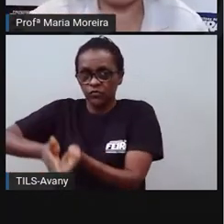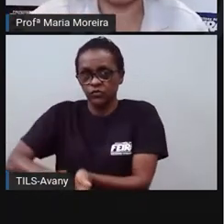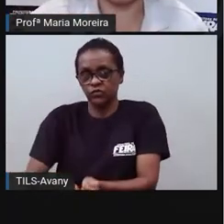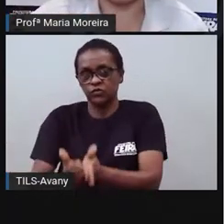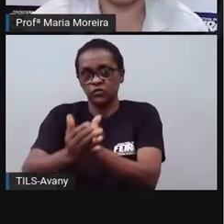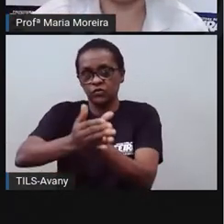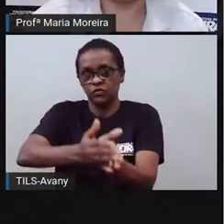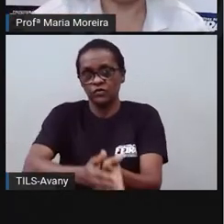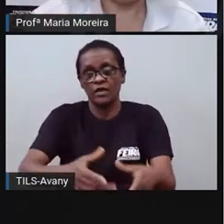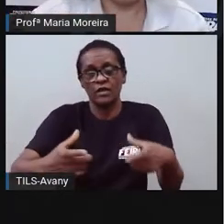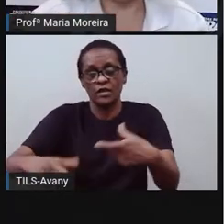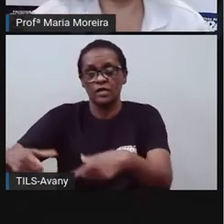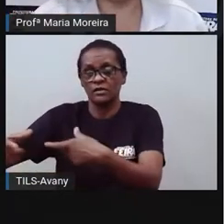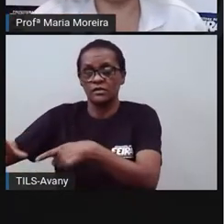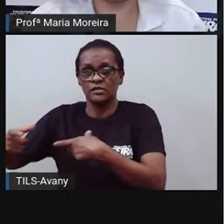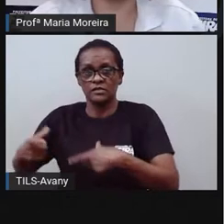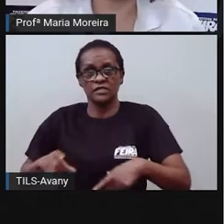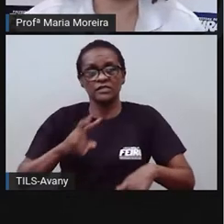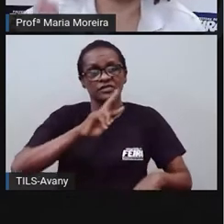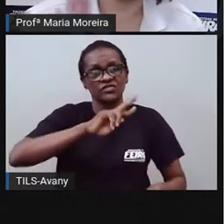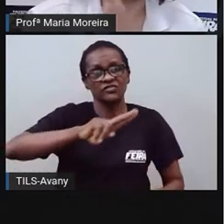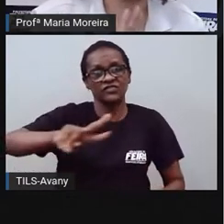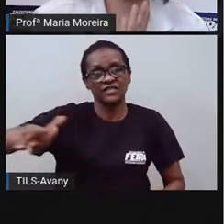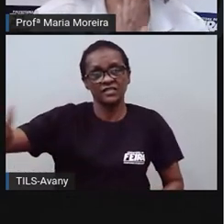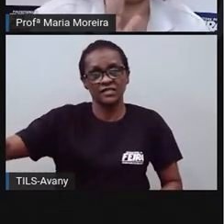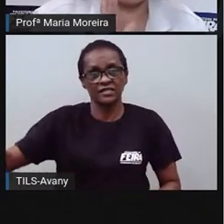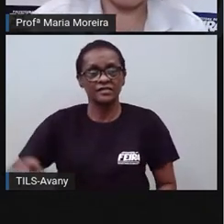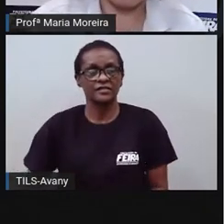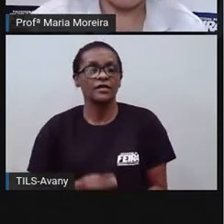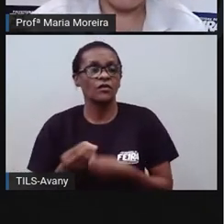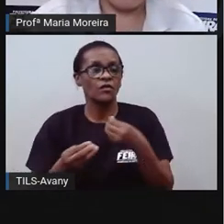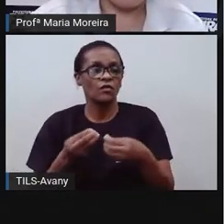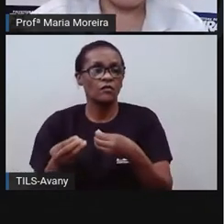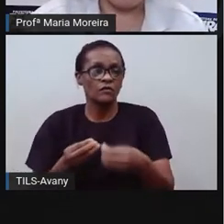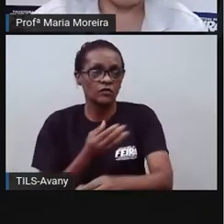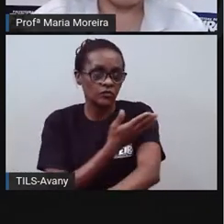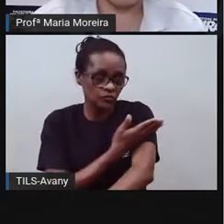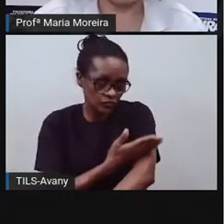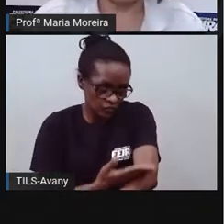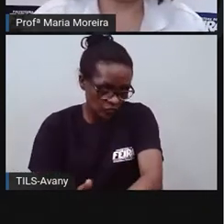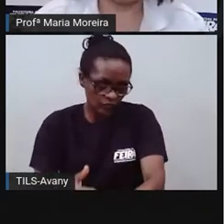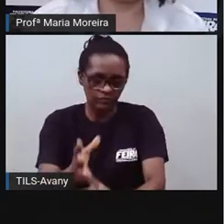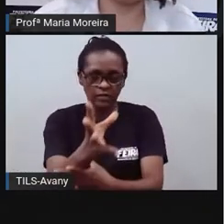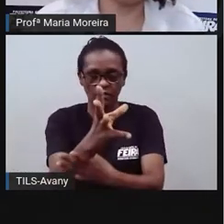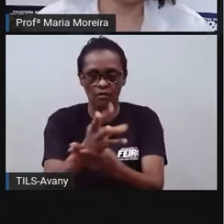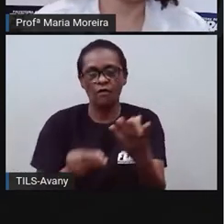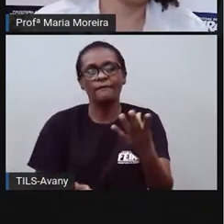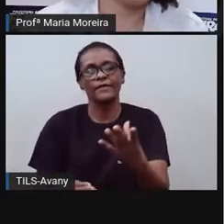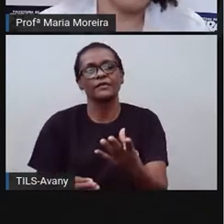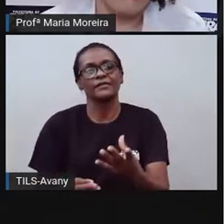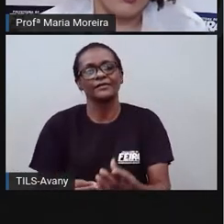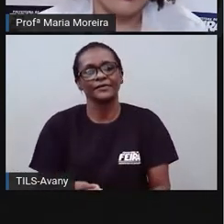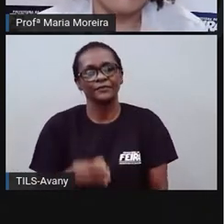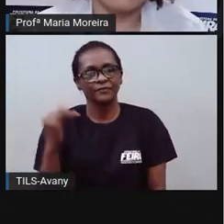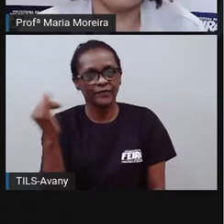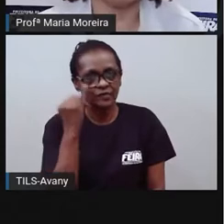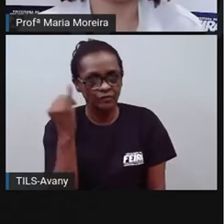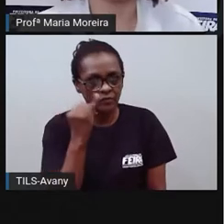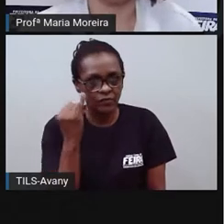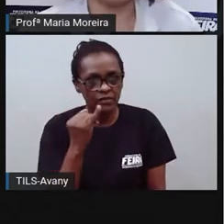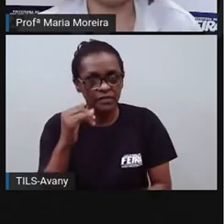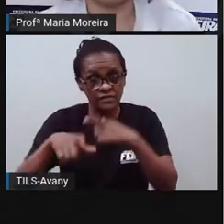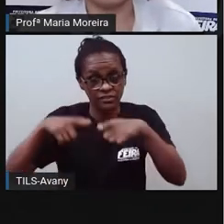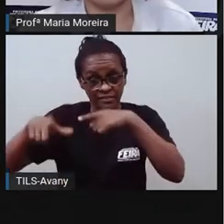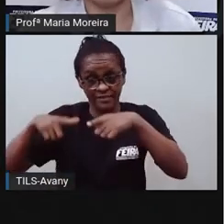estados, na verdade, eram cultivados muita coisa e precisavam do quê? Da mão de obra. Então,